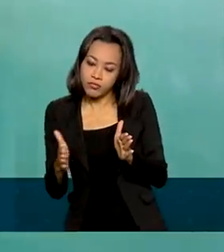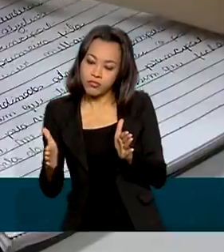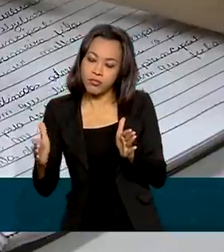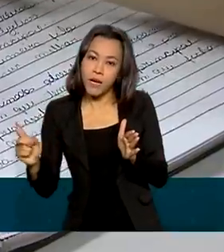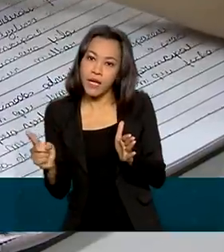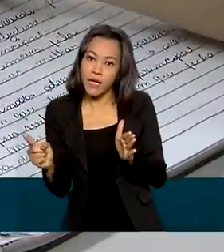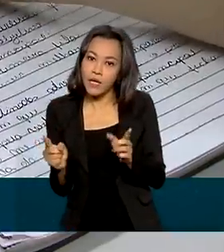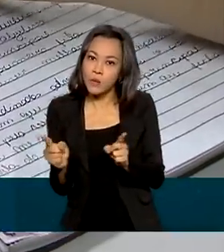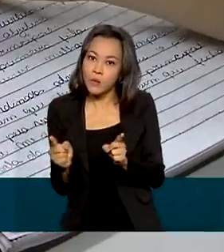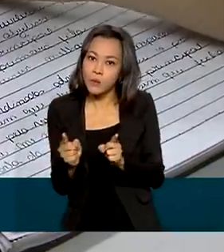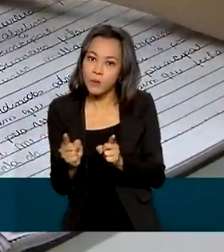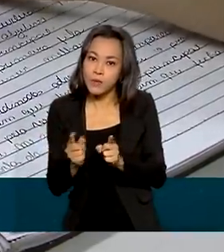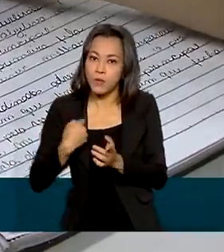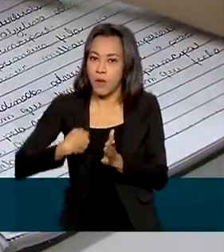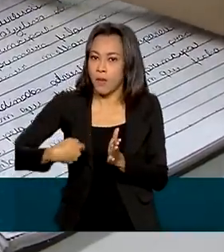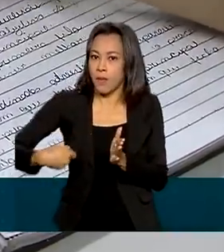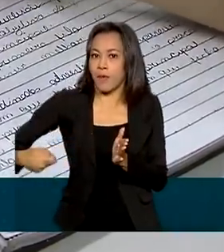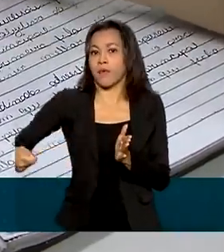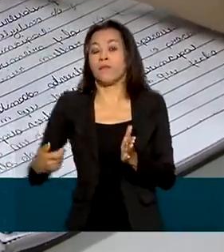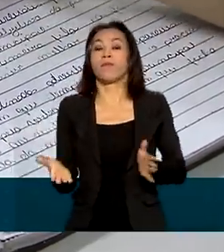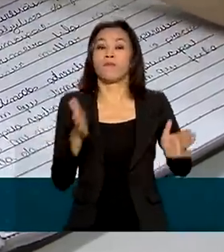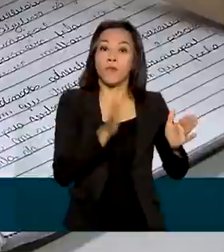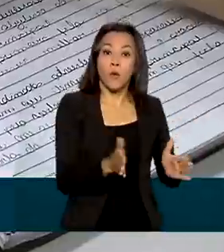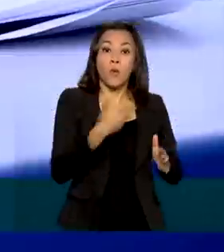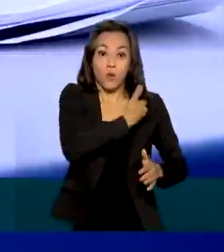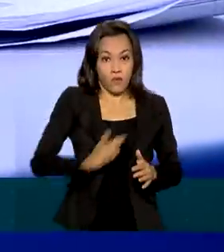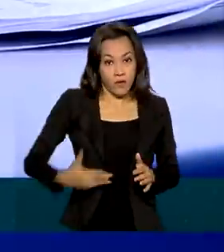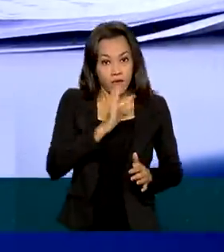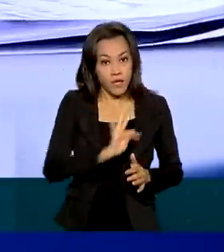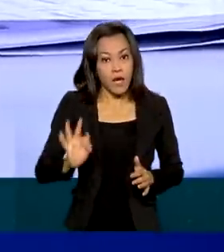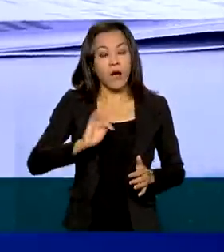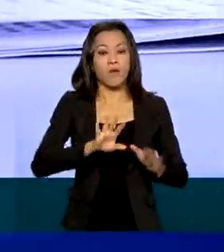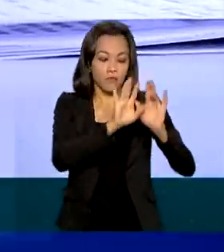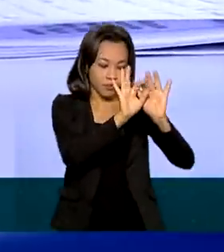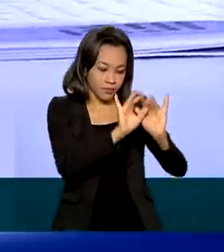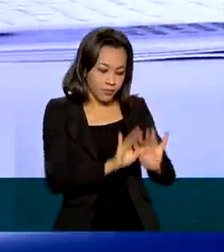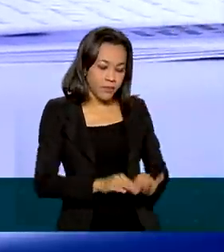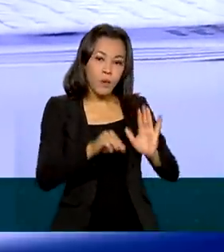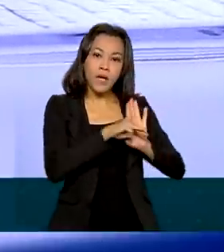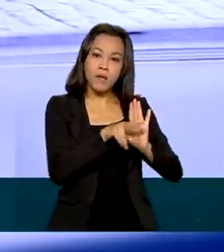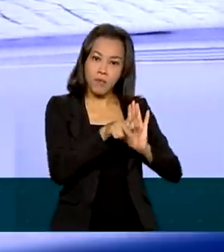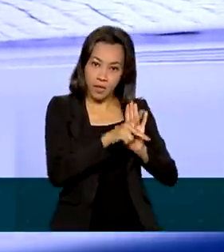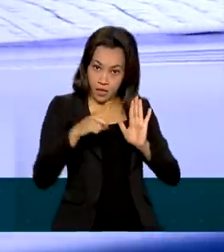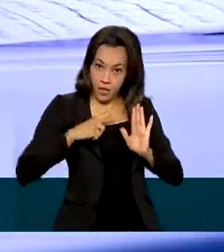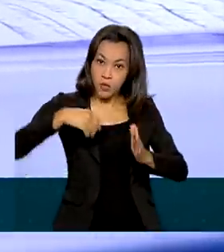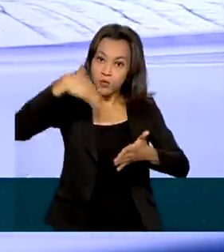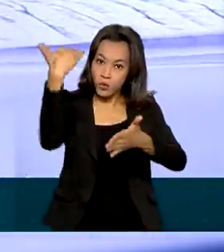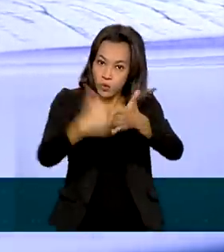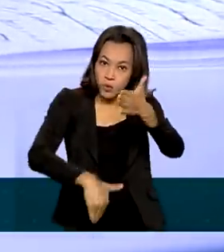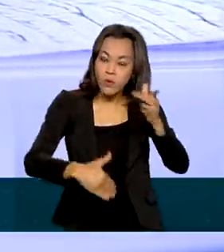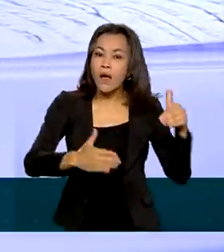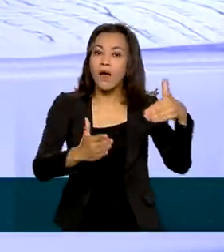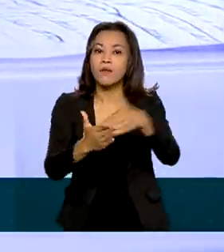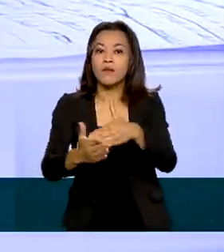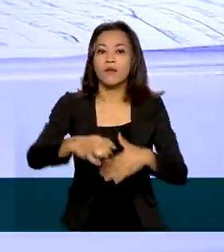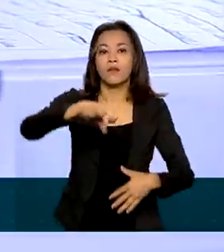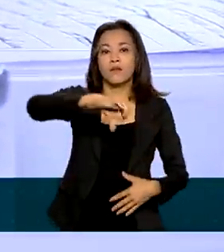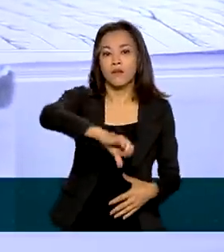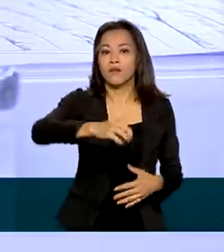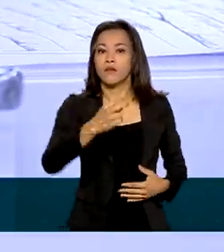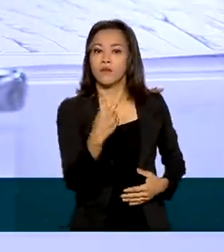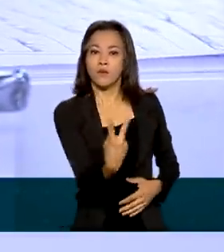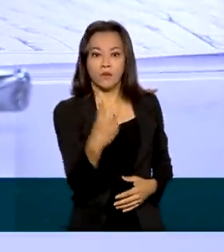Para reduzir esse percentual, o governo editou medida provisória que permite descontos de até 92